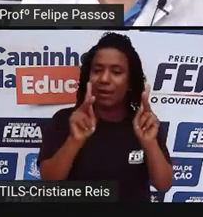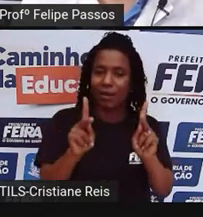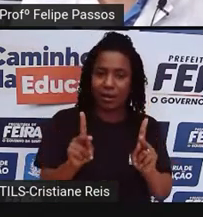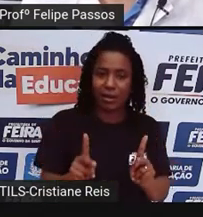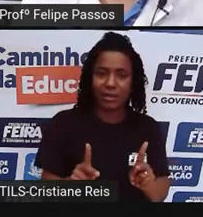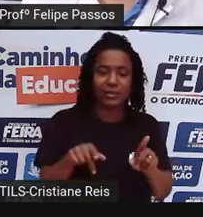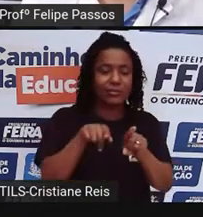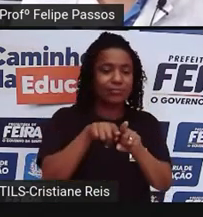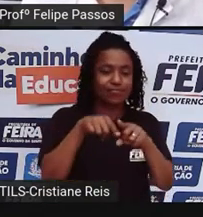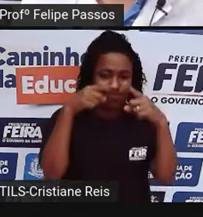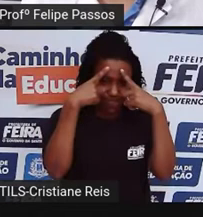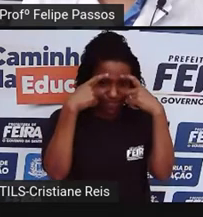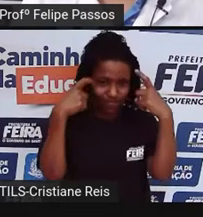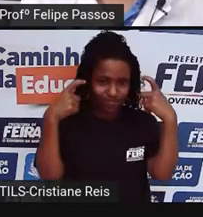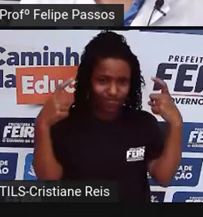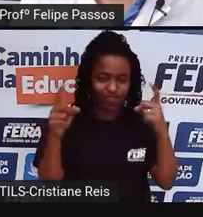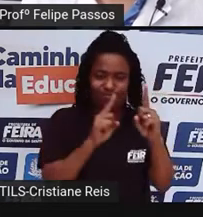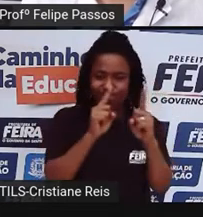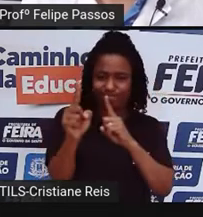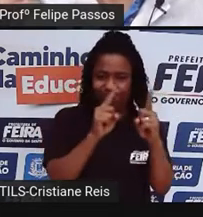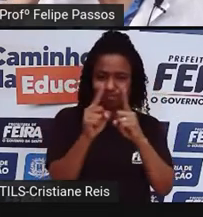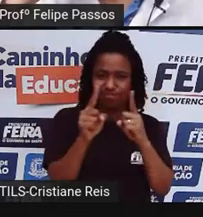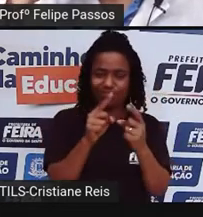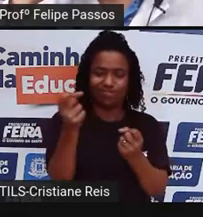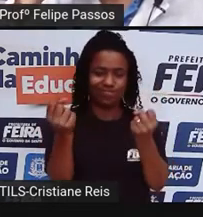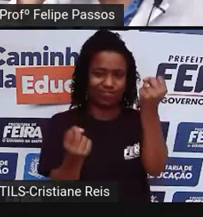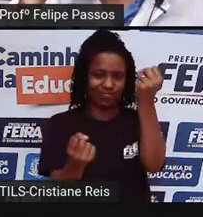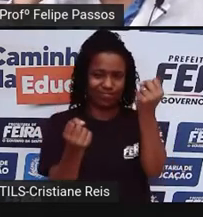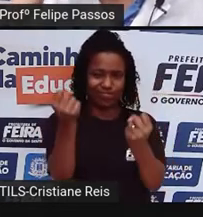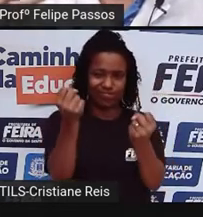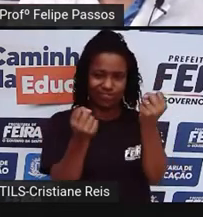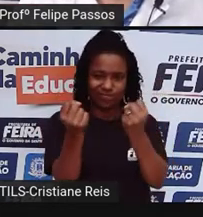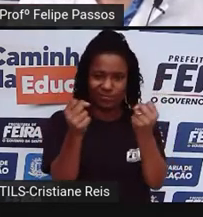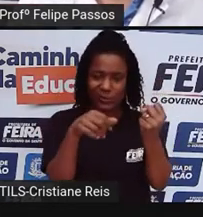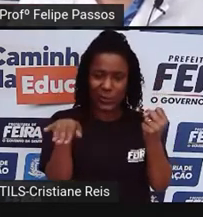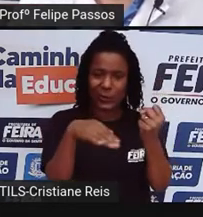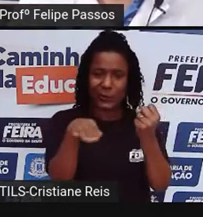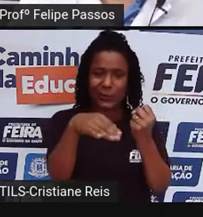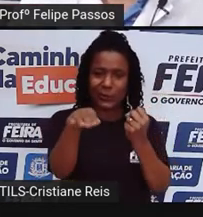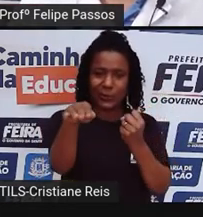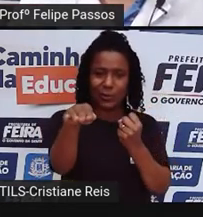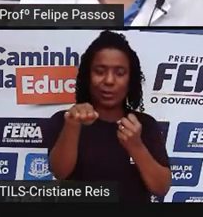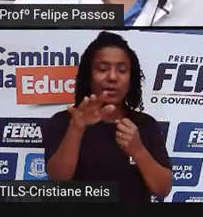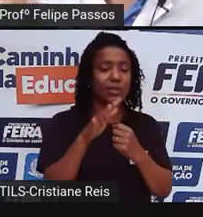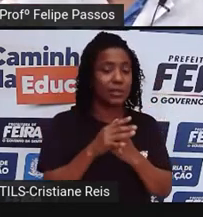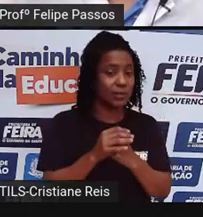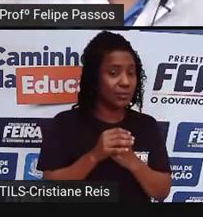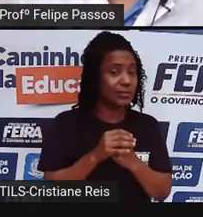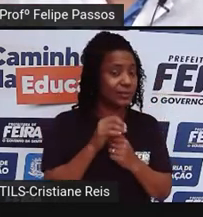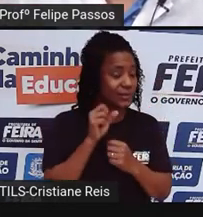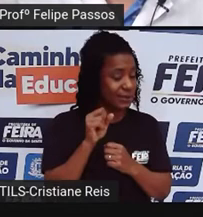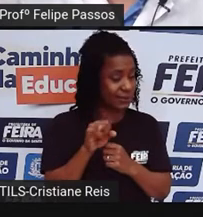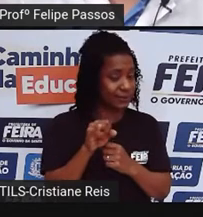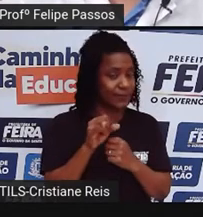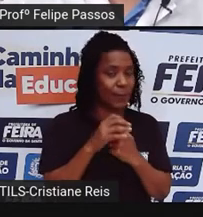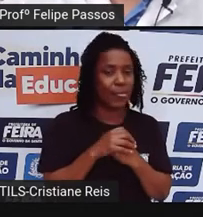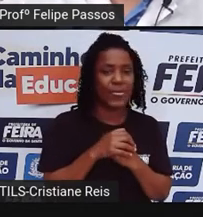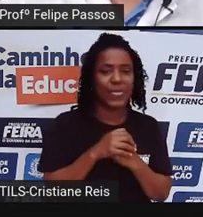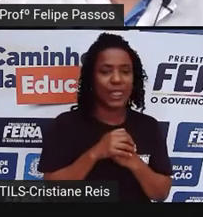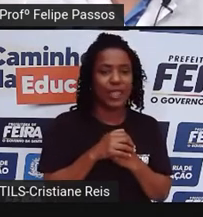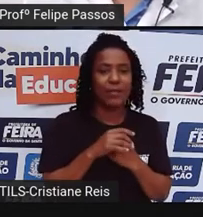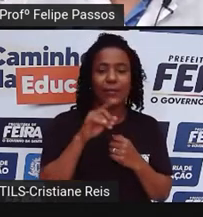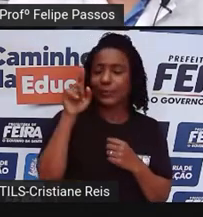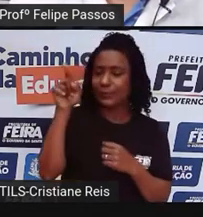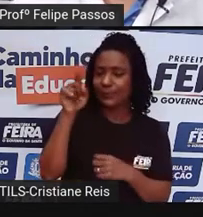pensa que as estradas, elas conectam todas as cidades. Então, se você tem uma substância ilícita que você quer vender, por exemplo, lá no Rio de